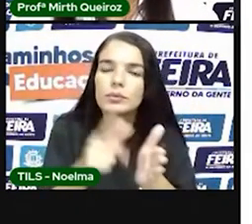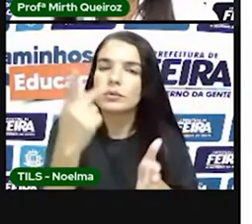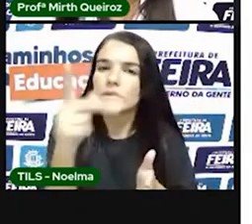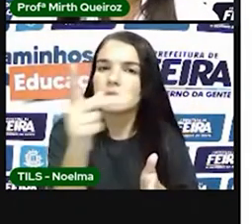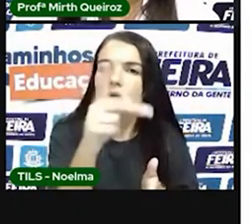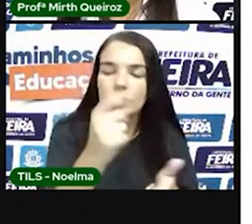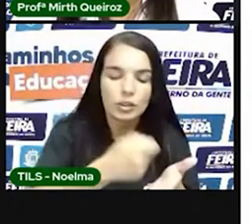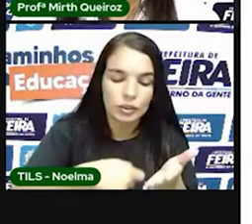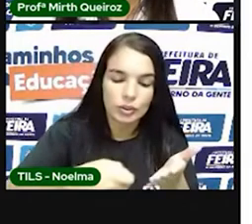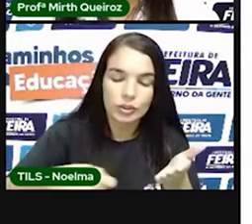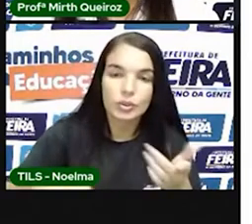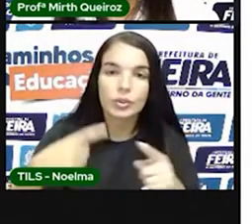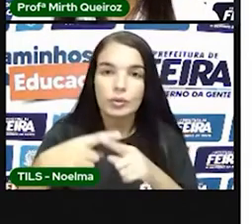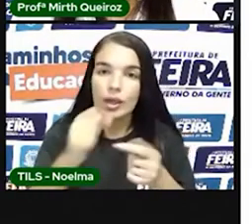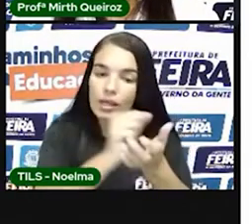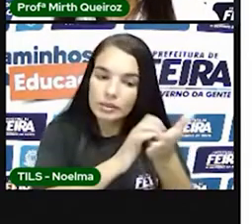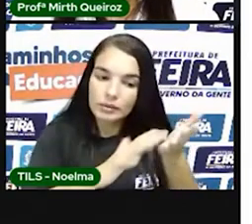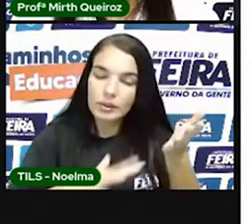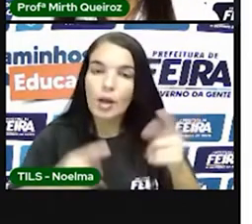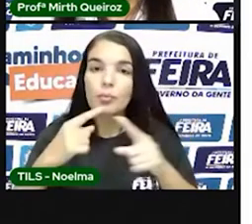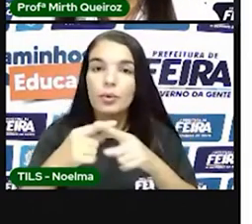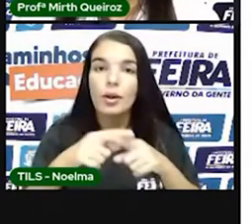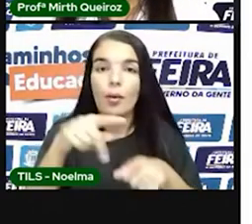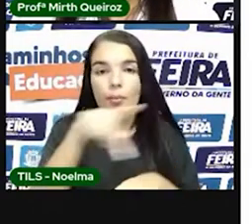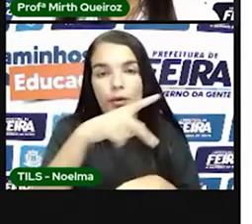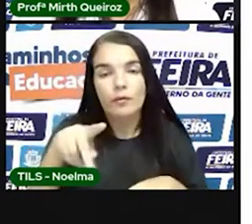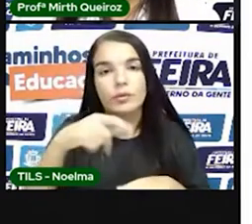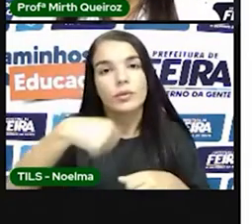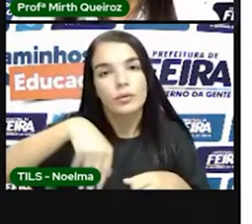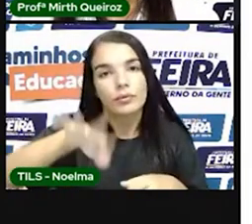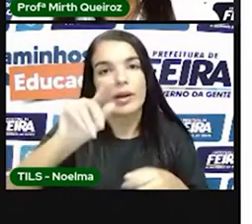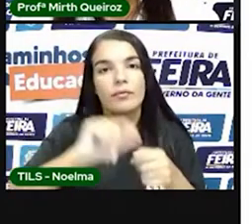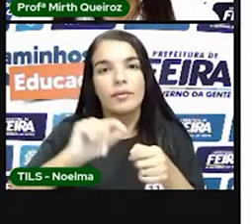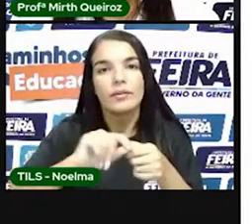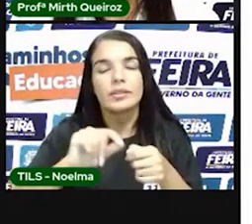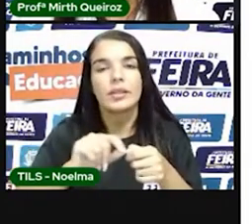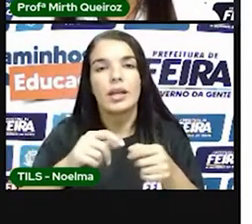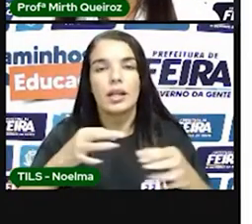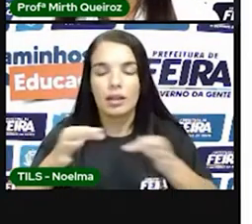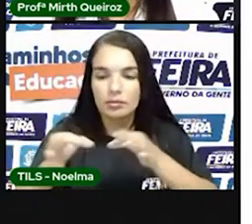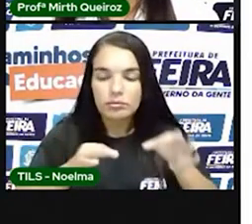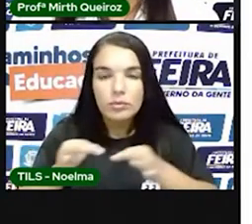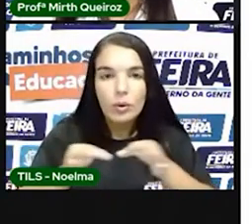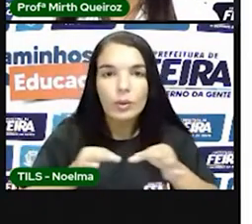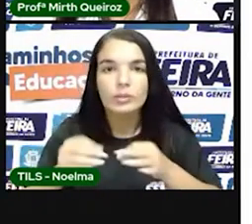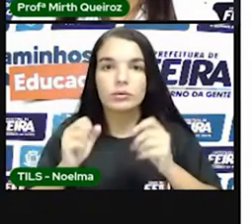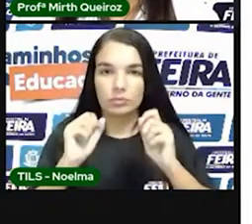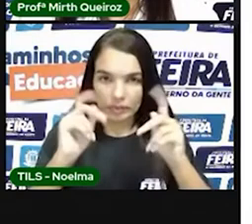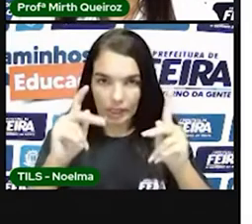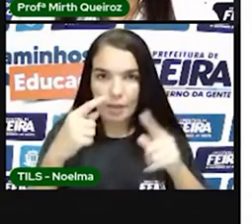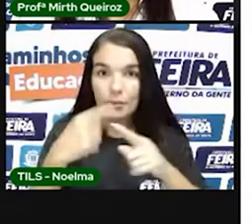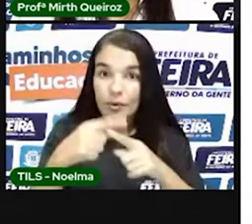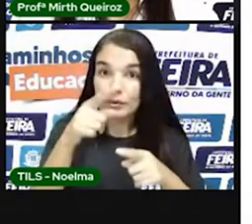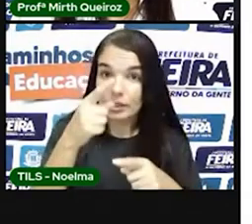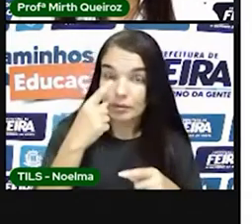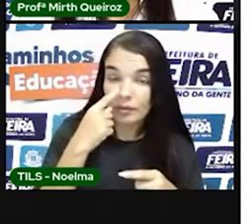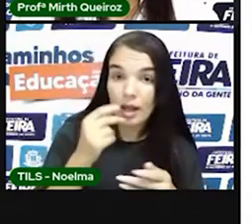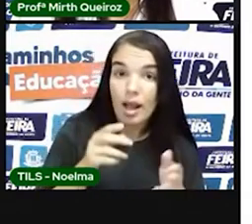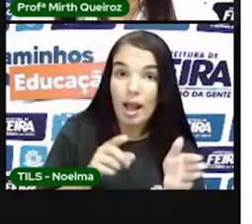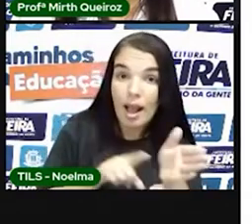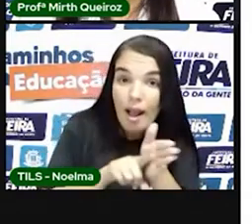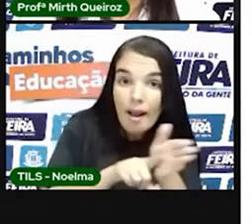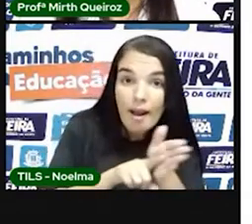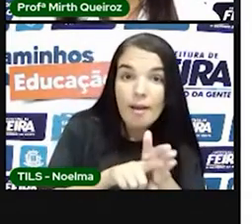para... Para que os professores de vocês façam essa correção. Justamente porque vocês vão ser avaliados a